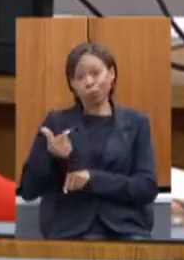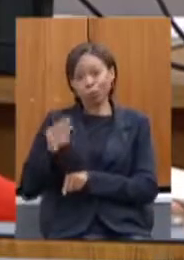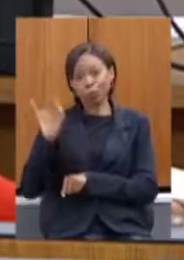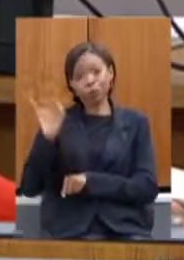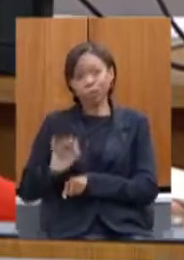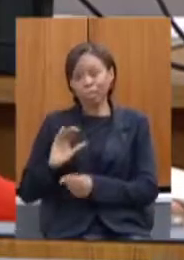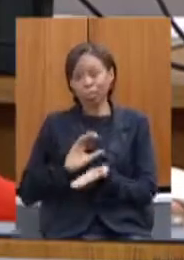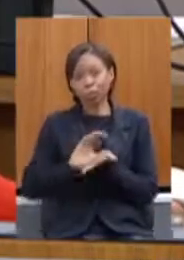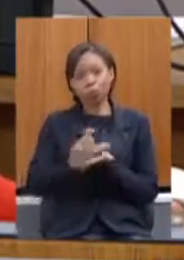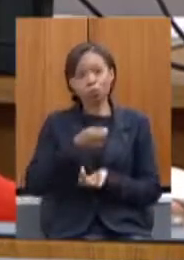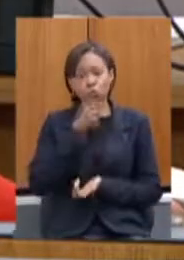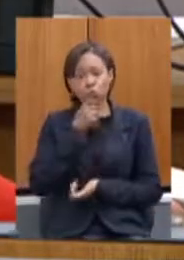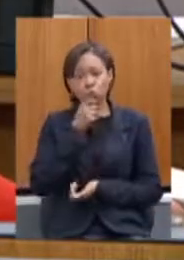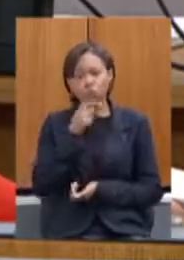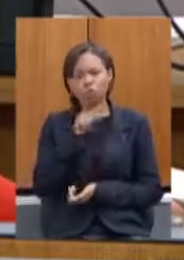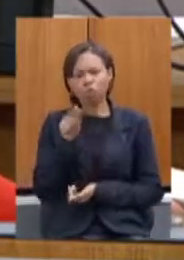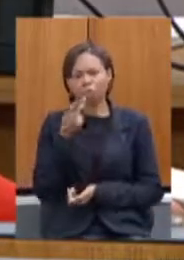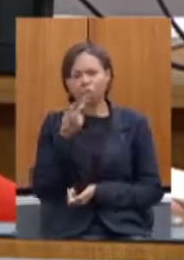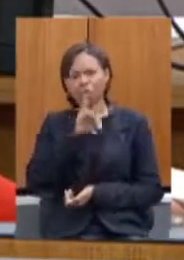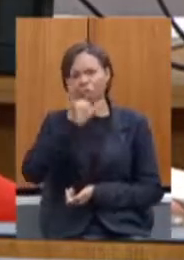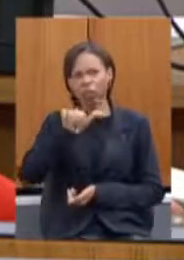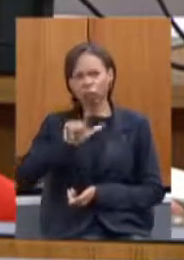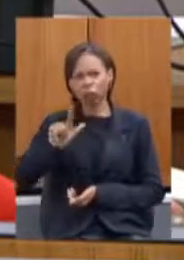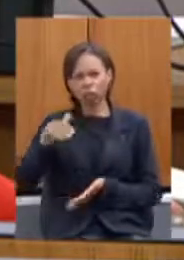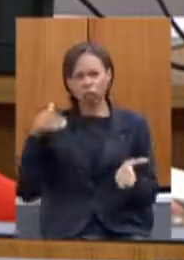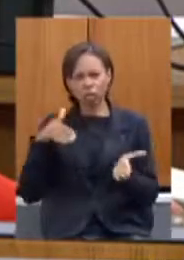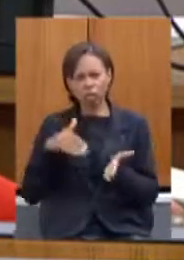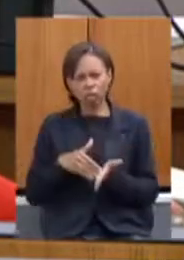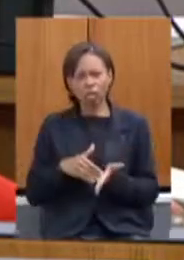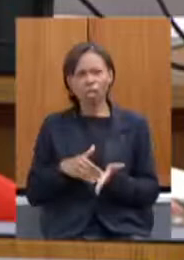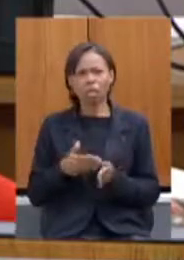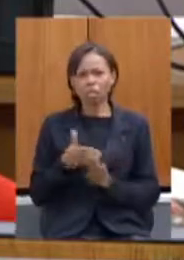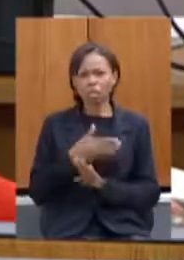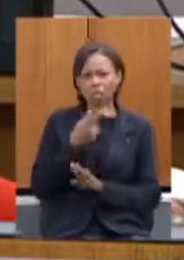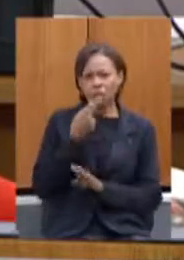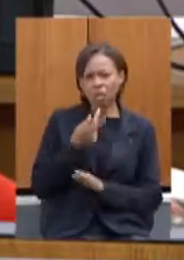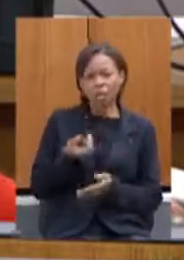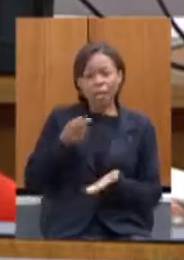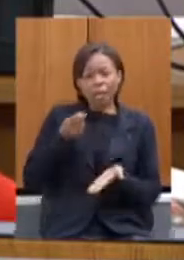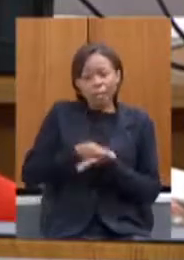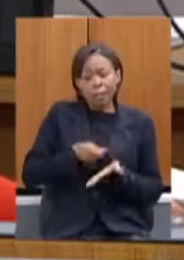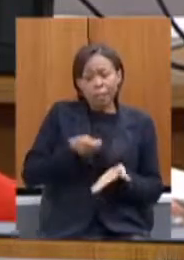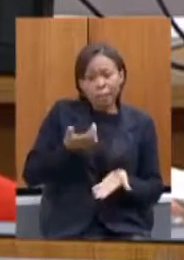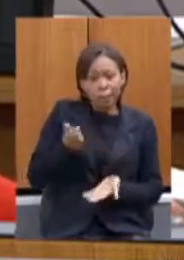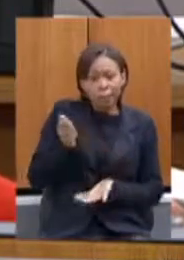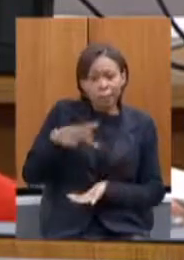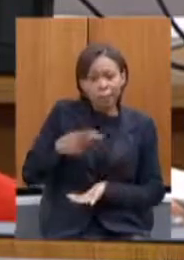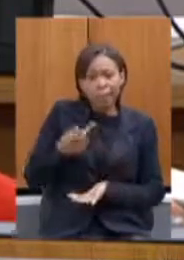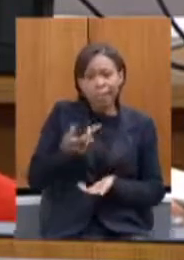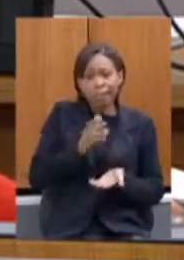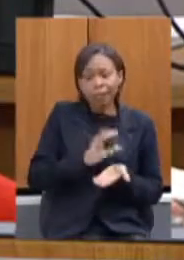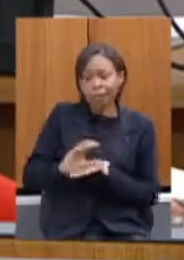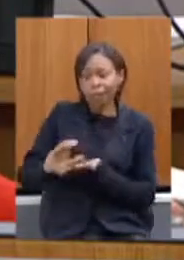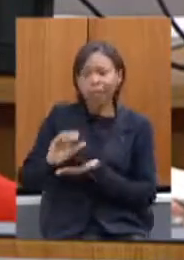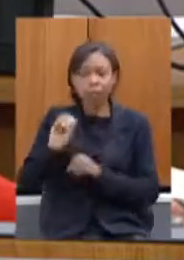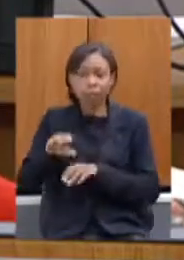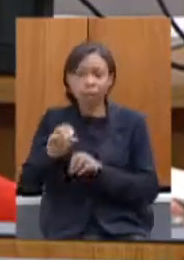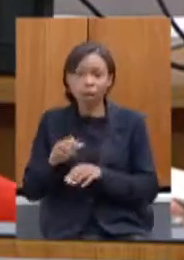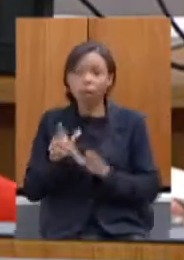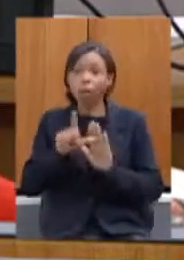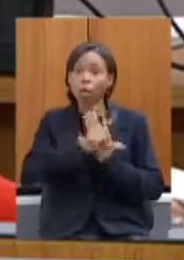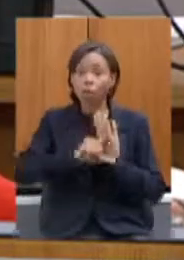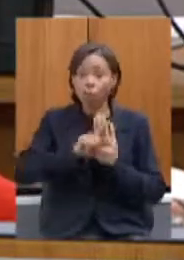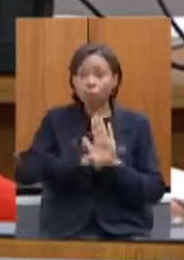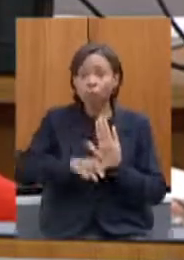colocam até junho ou julho vocês colocavam as despesas com aposentados na educação mesmo com a legislação